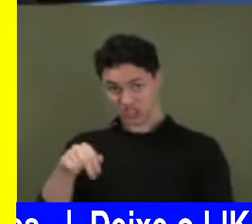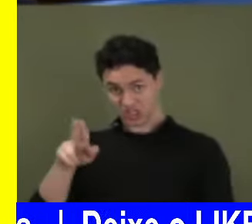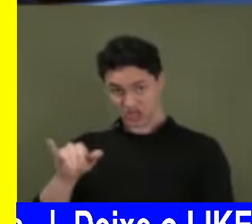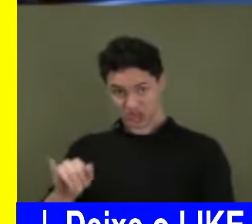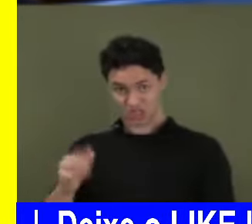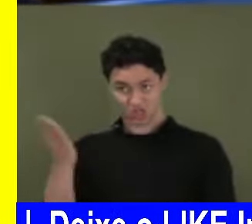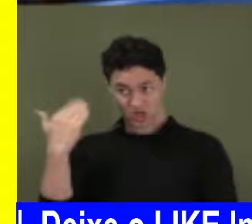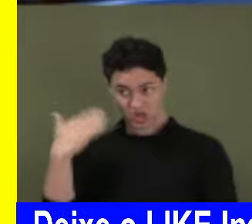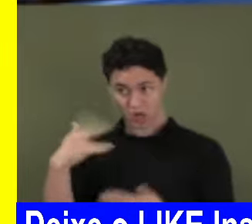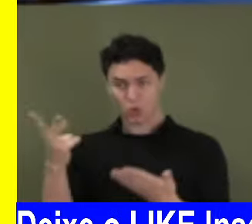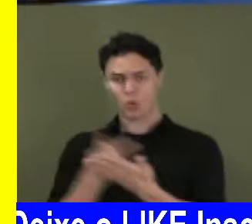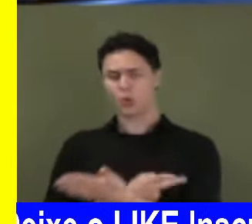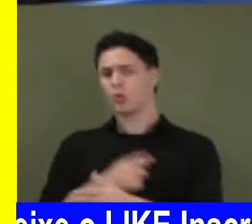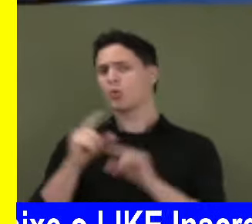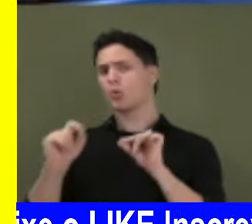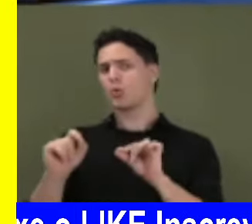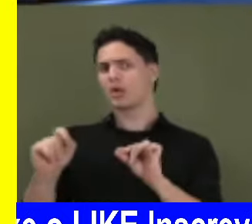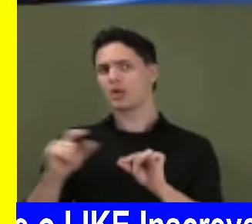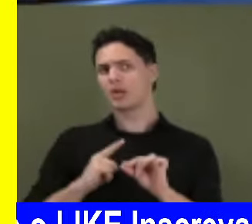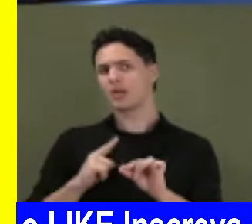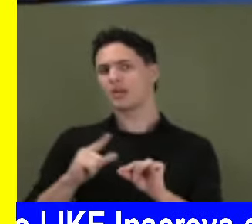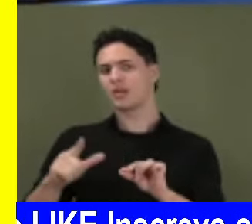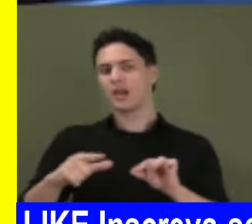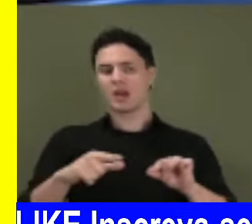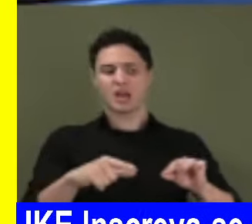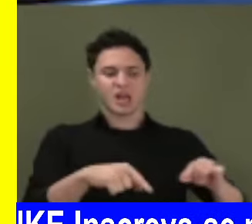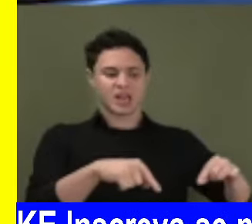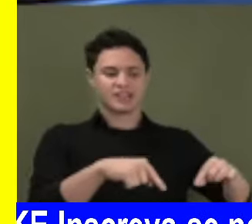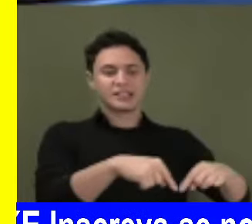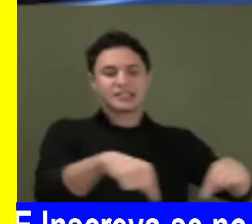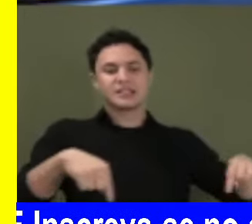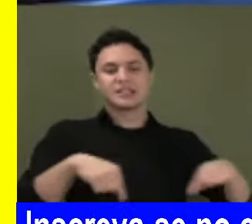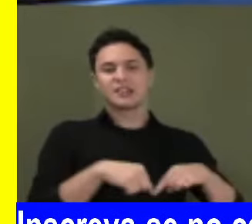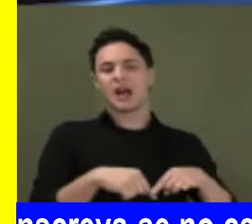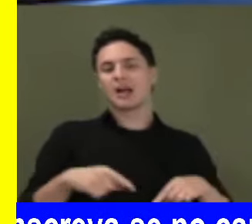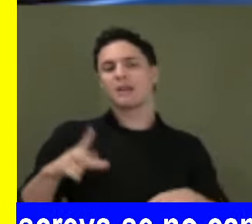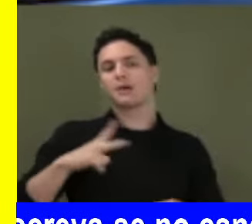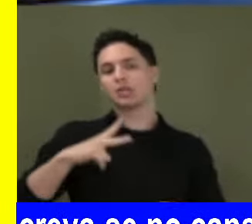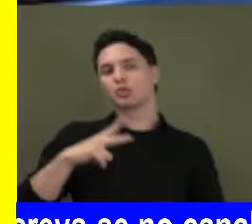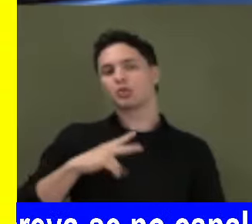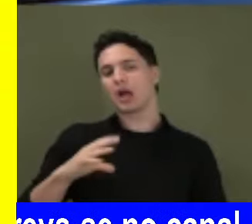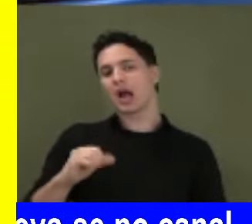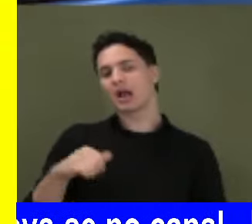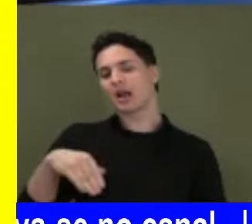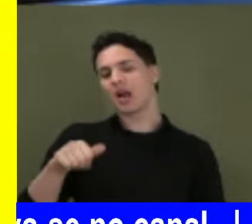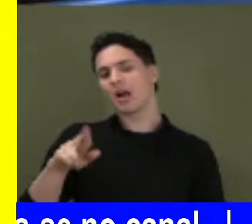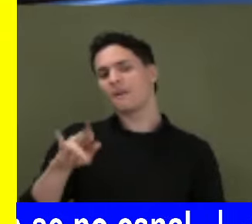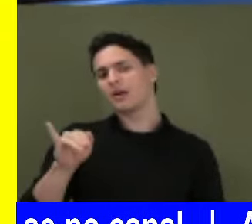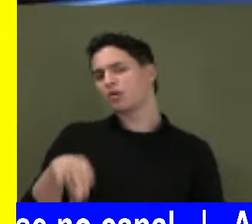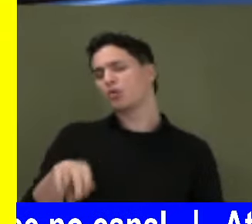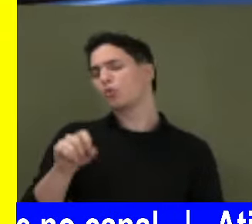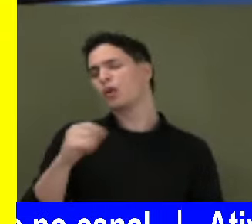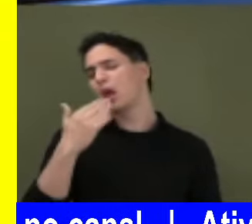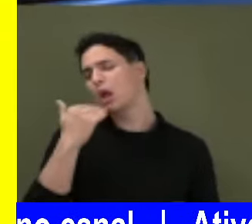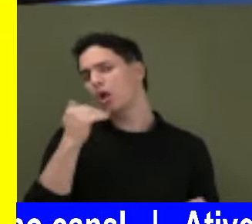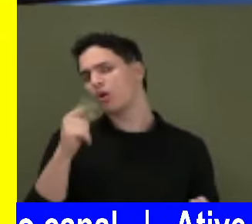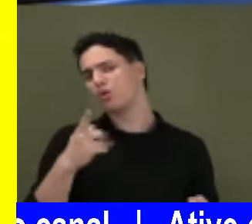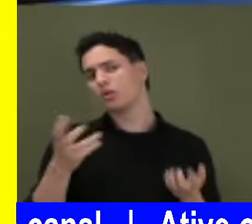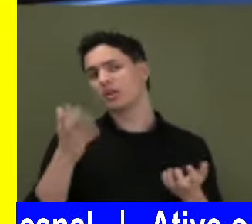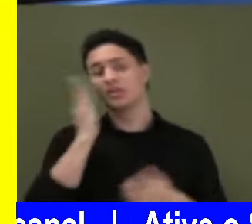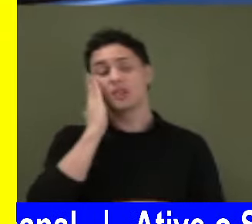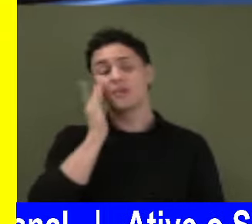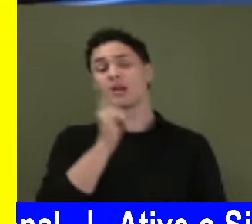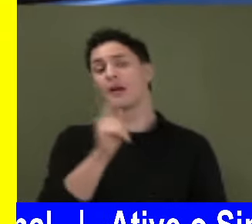o que será que foi consumido naqueles camarins? Eu estou pedindo uma informação sobre bebidas